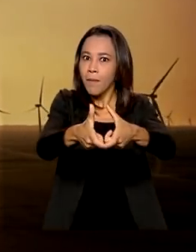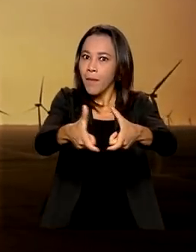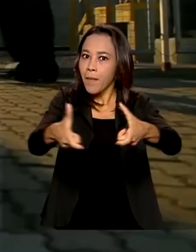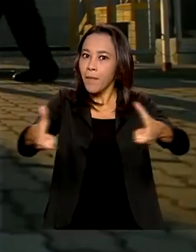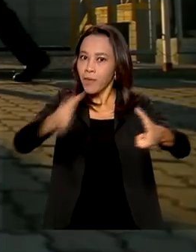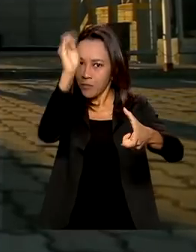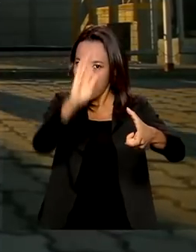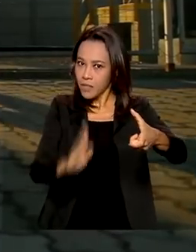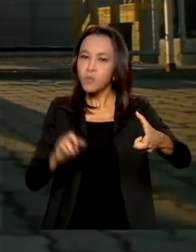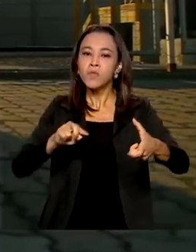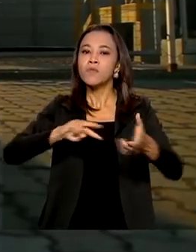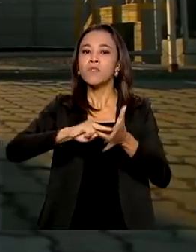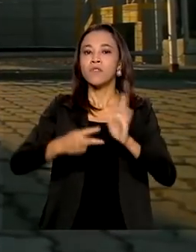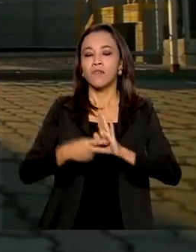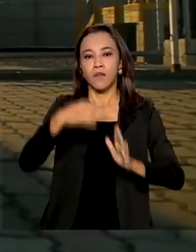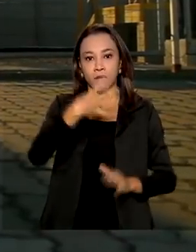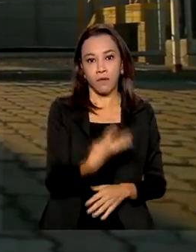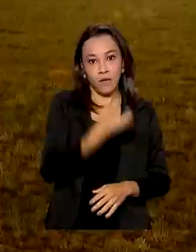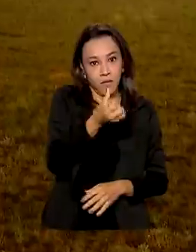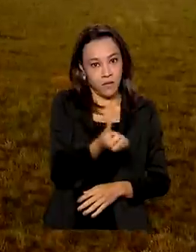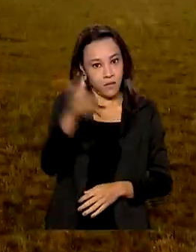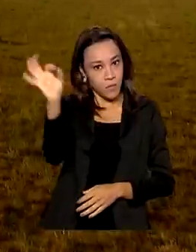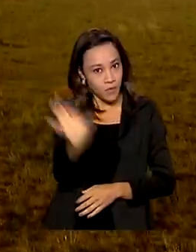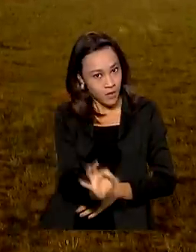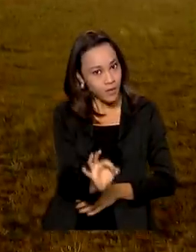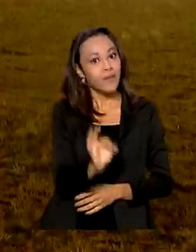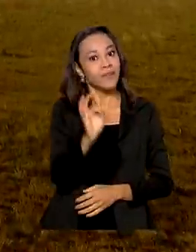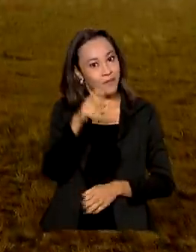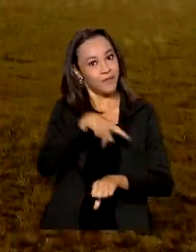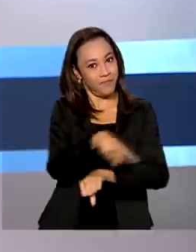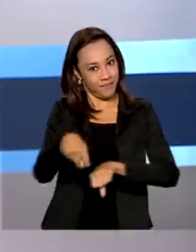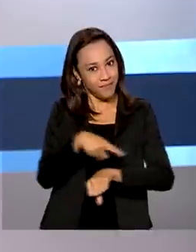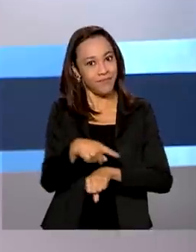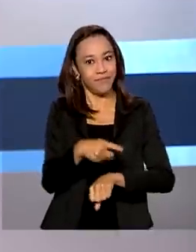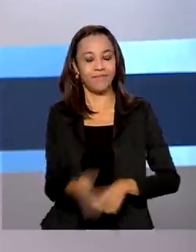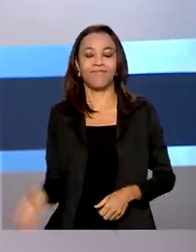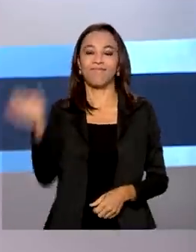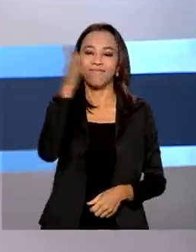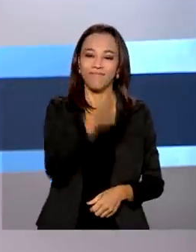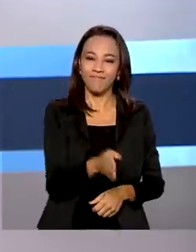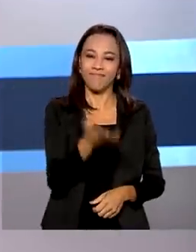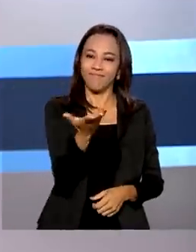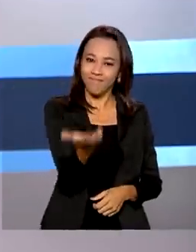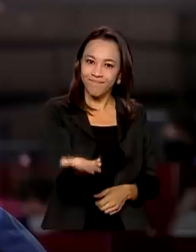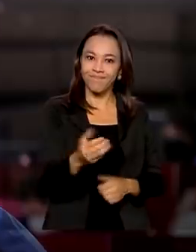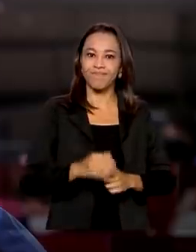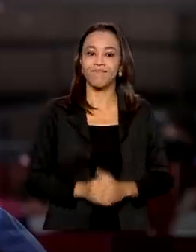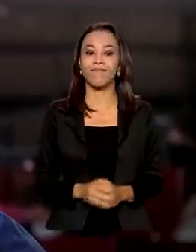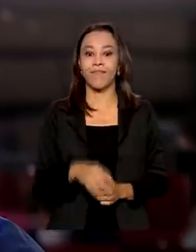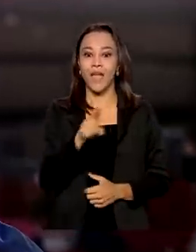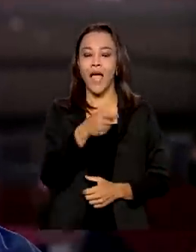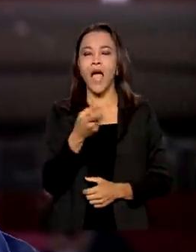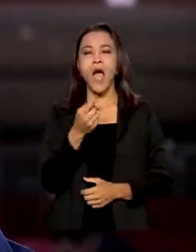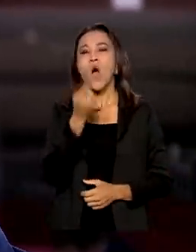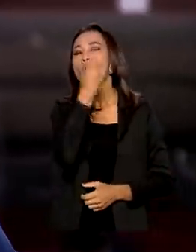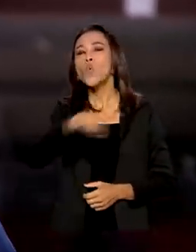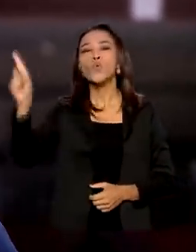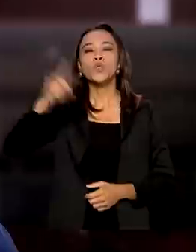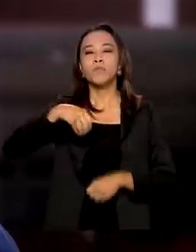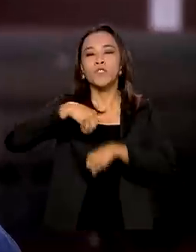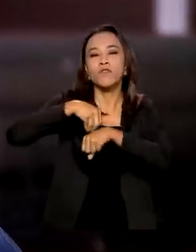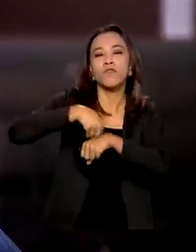e já representam 46% da matriz energética do país. E veja também as últimas informações